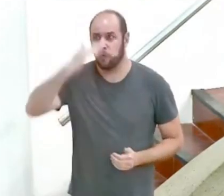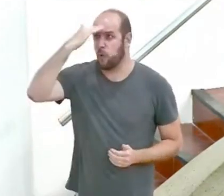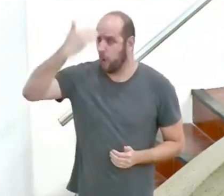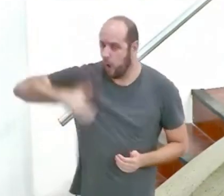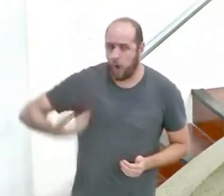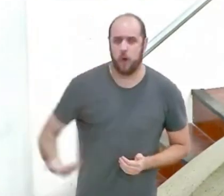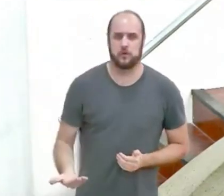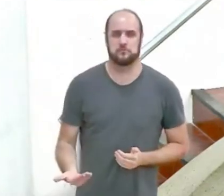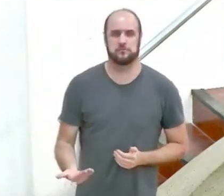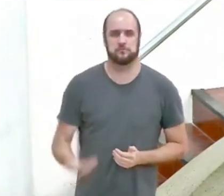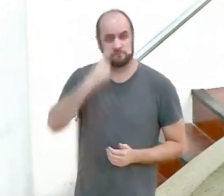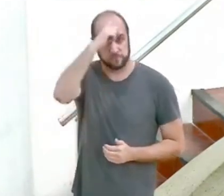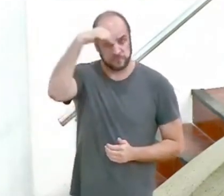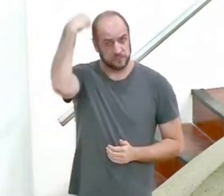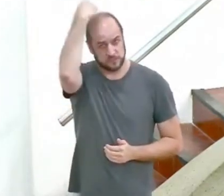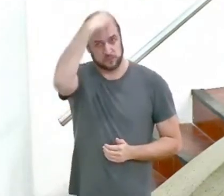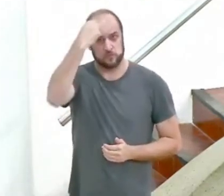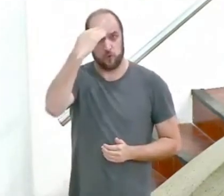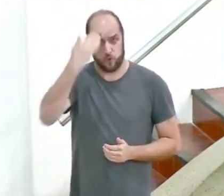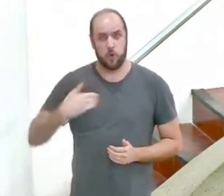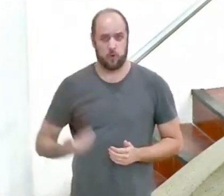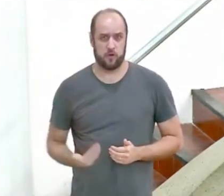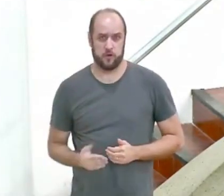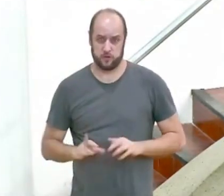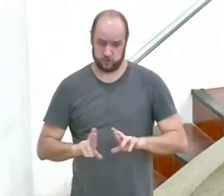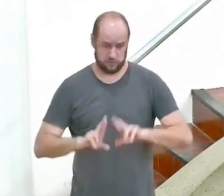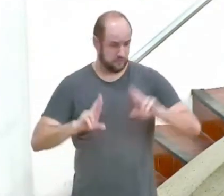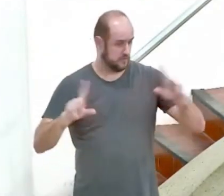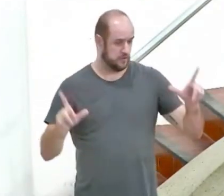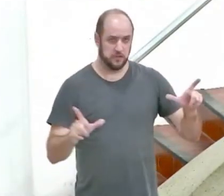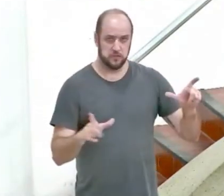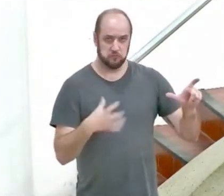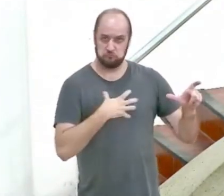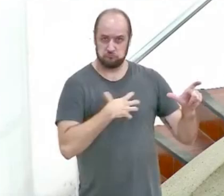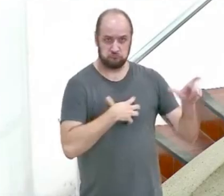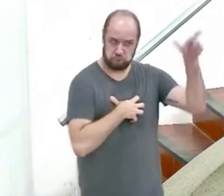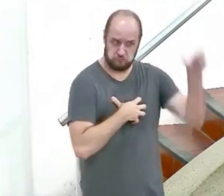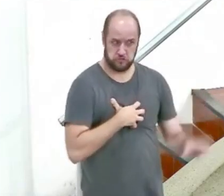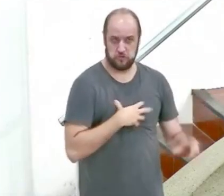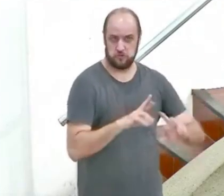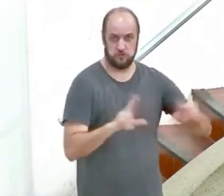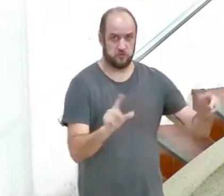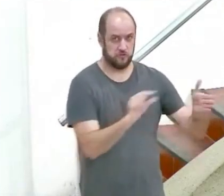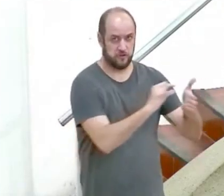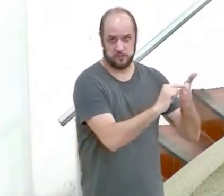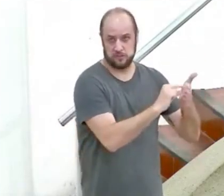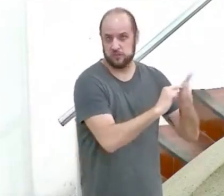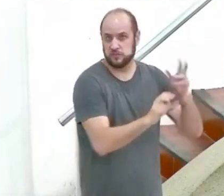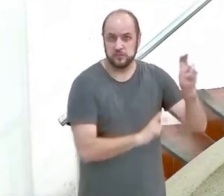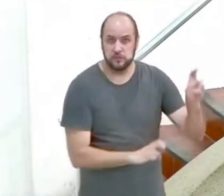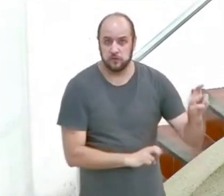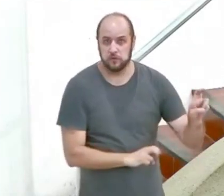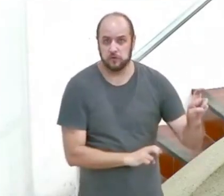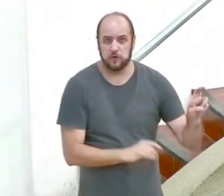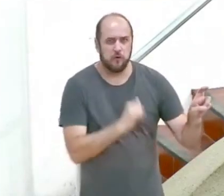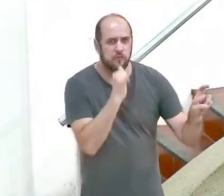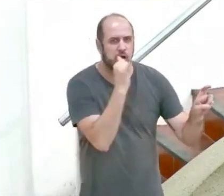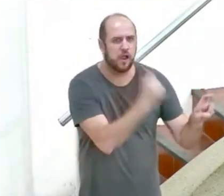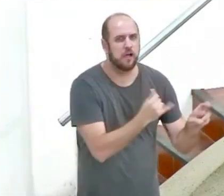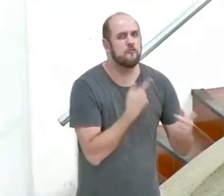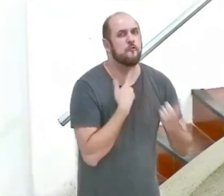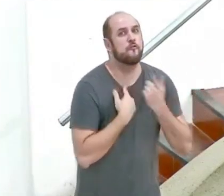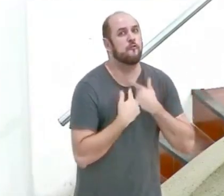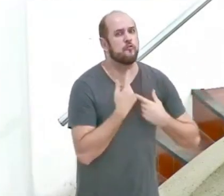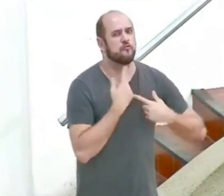Santificação e honra são contrastados com a conduta do verso 5. O verso 5 contrasta isso com o desejo